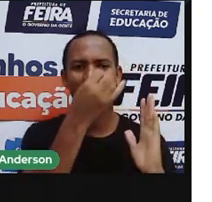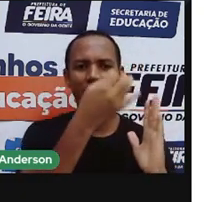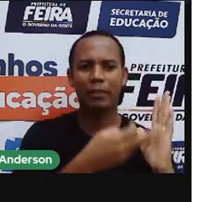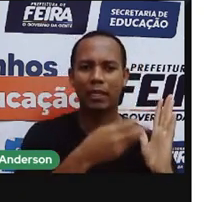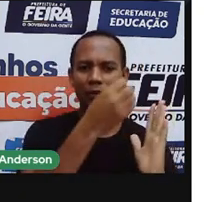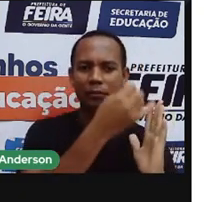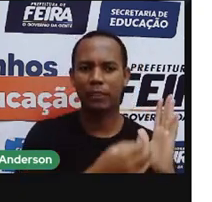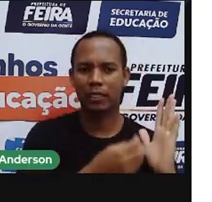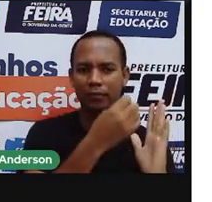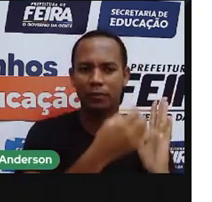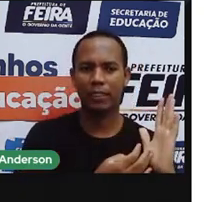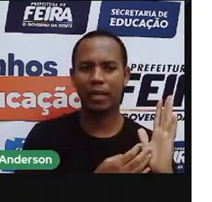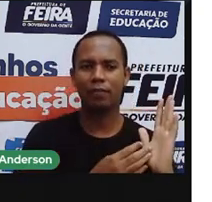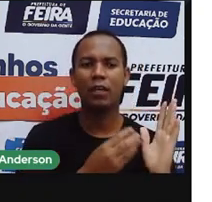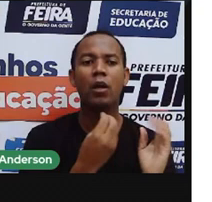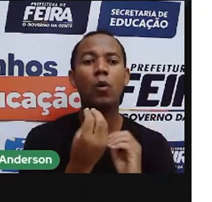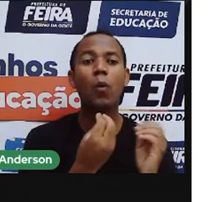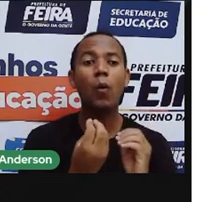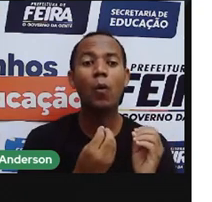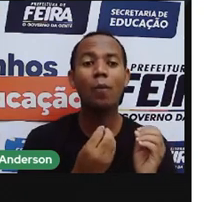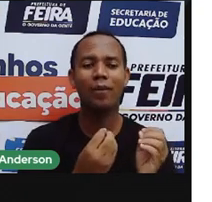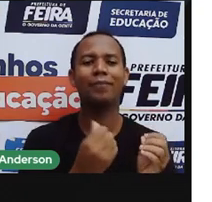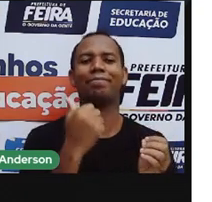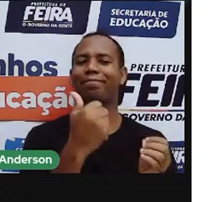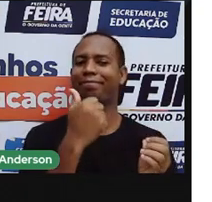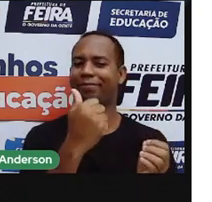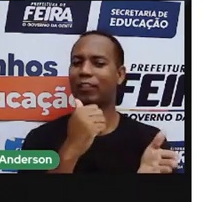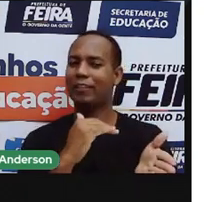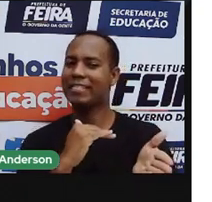ia fazer o quê? Ia mandar uma mensagem pelo WhatsApp, não é, Anderson?